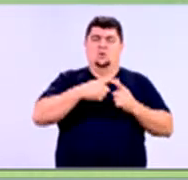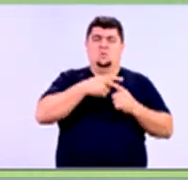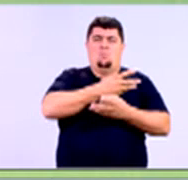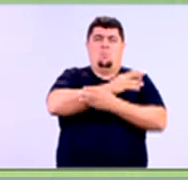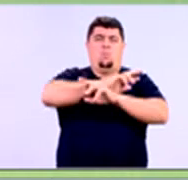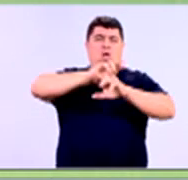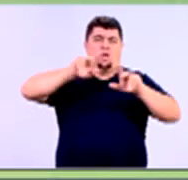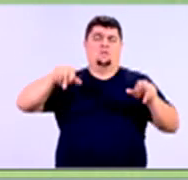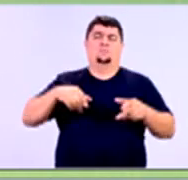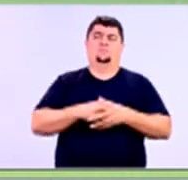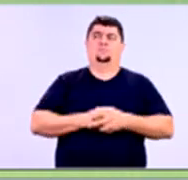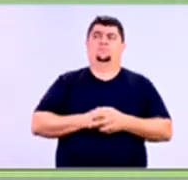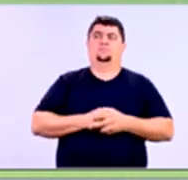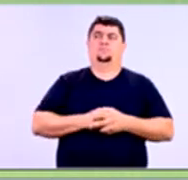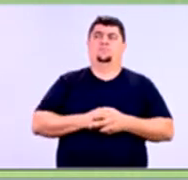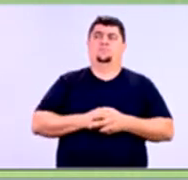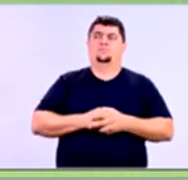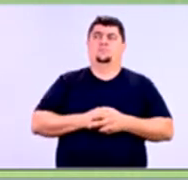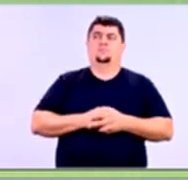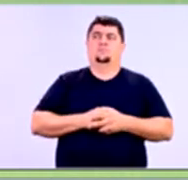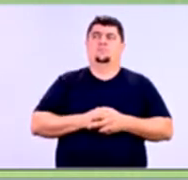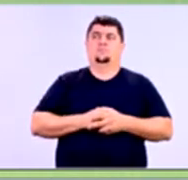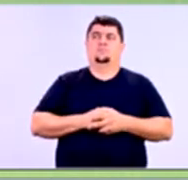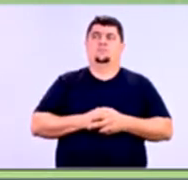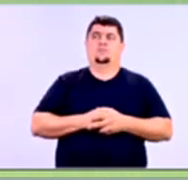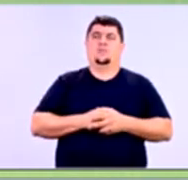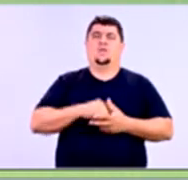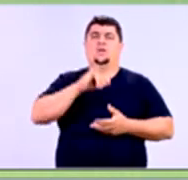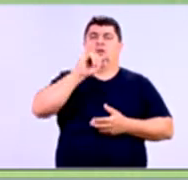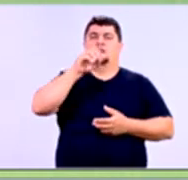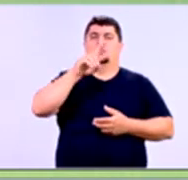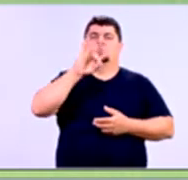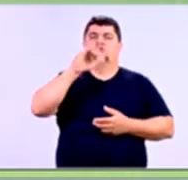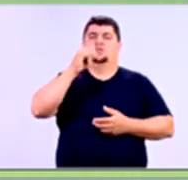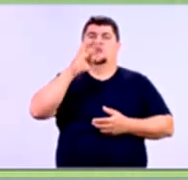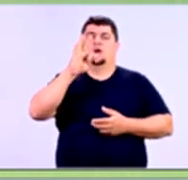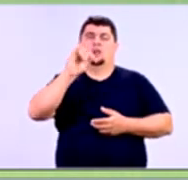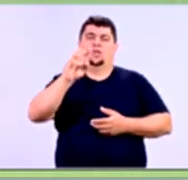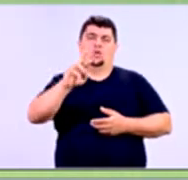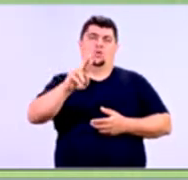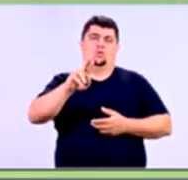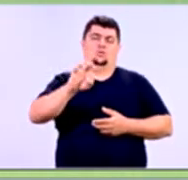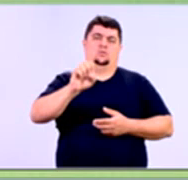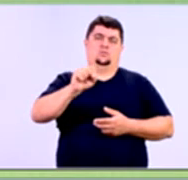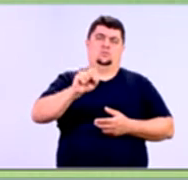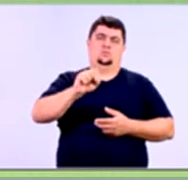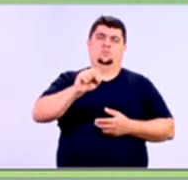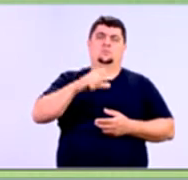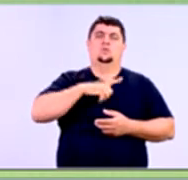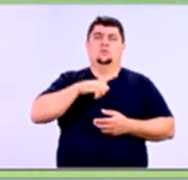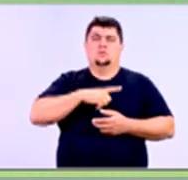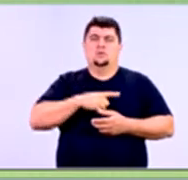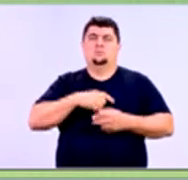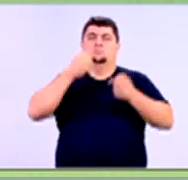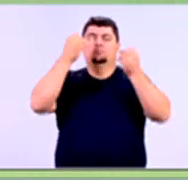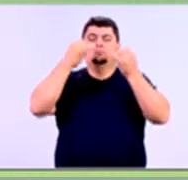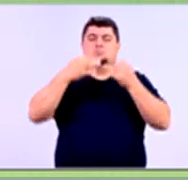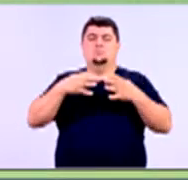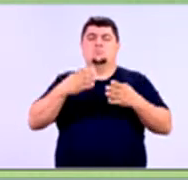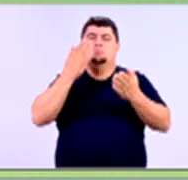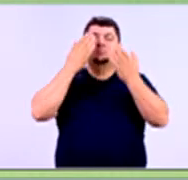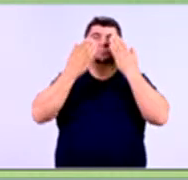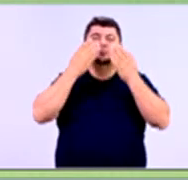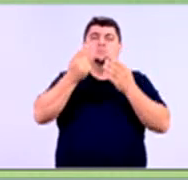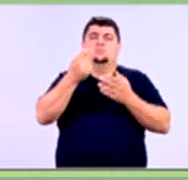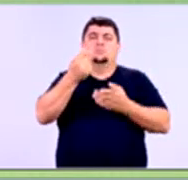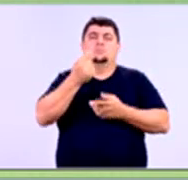tá bom? Então, prosseguindo, vamos falar, então, dos indicadores contábeis que vão tratar da análise de